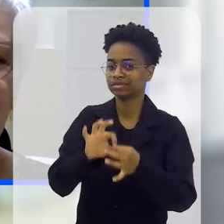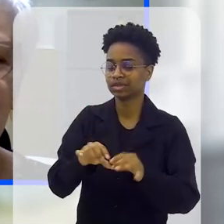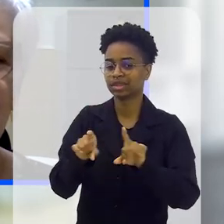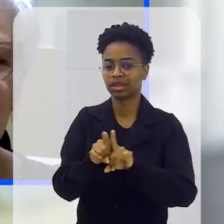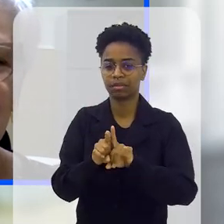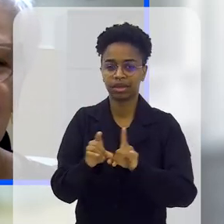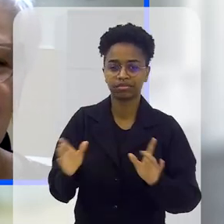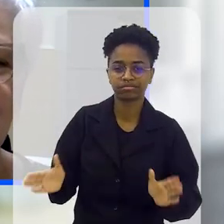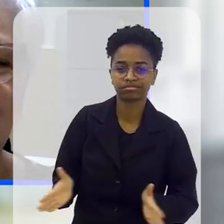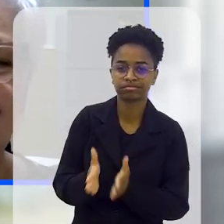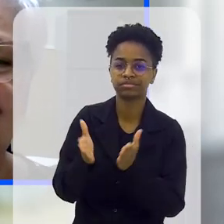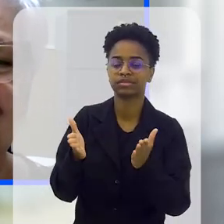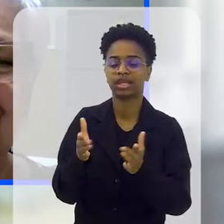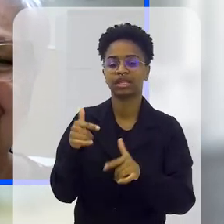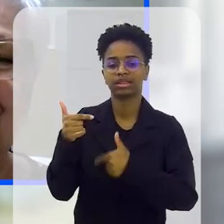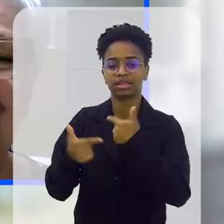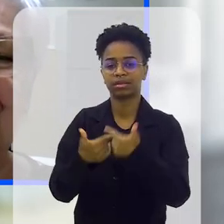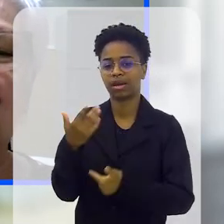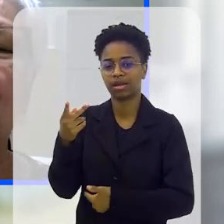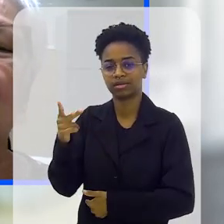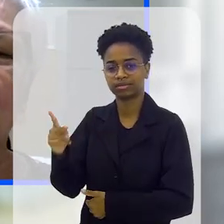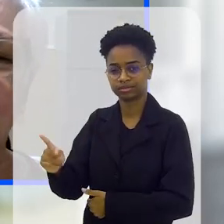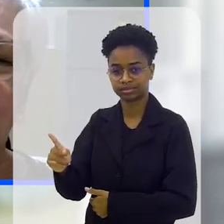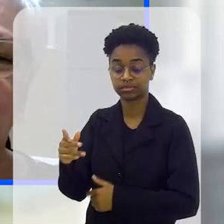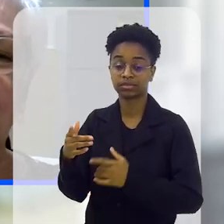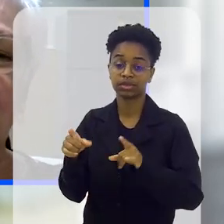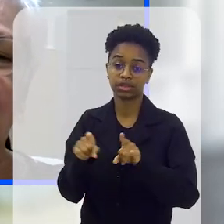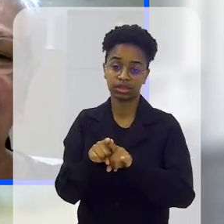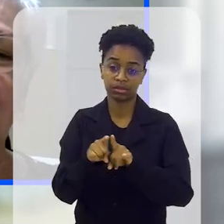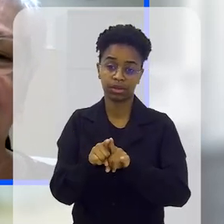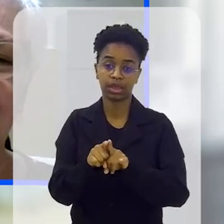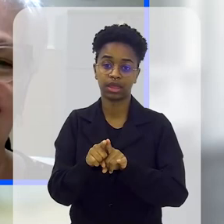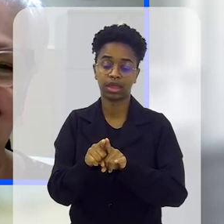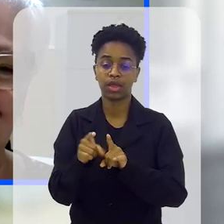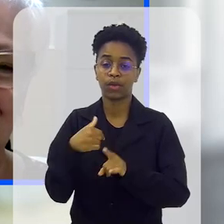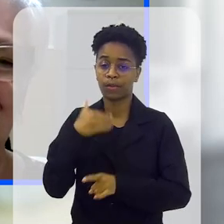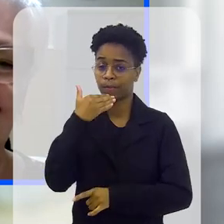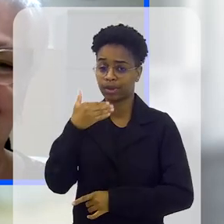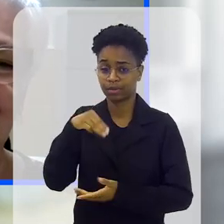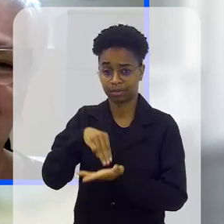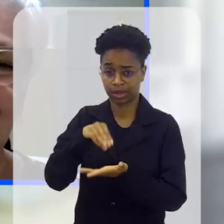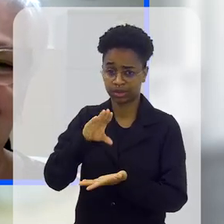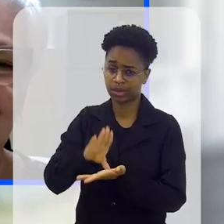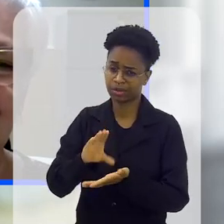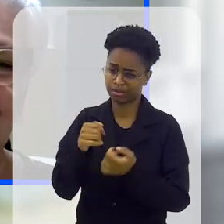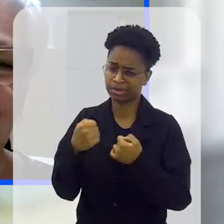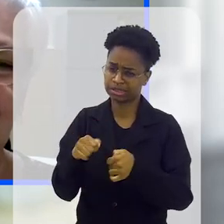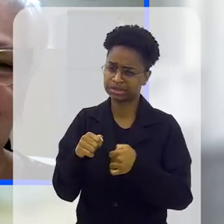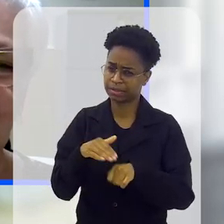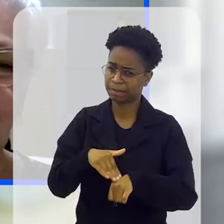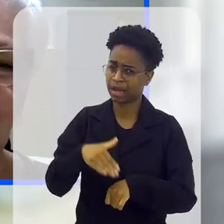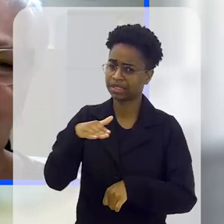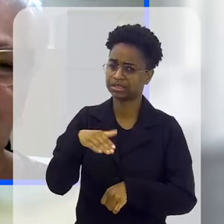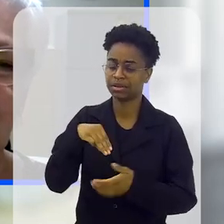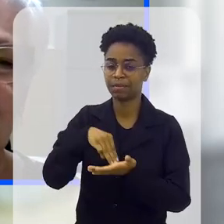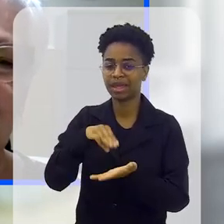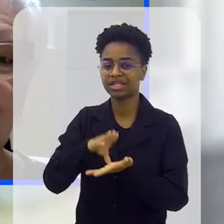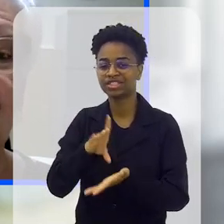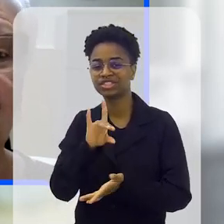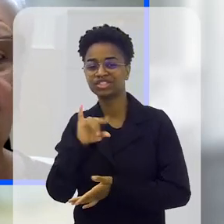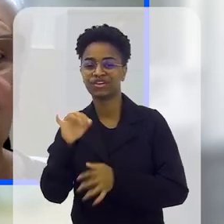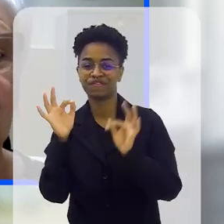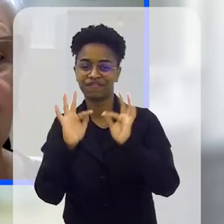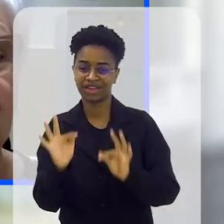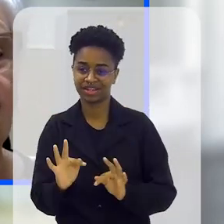se associar, incentivar o trabalho da casa Ronald McDonald, já deixo também um apelo aqui para o McDonald de fazer mais